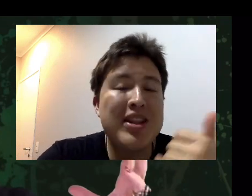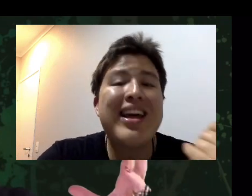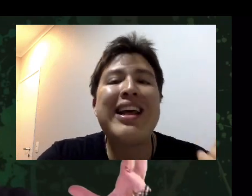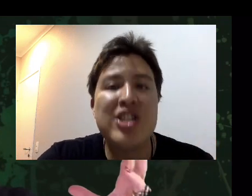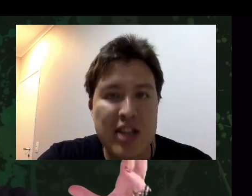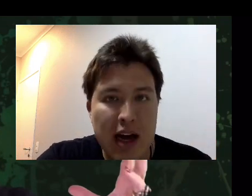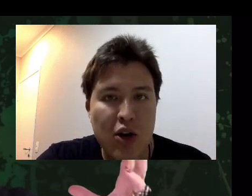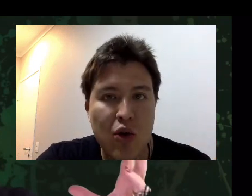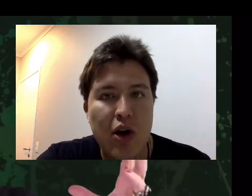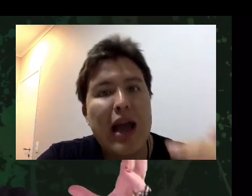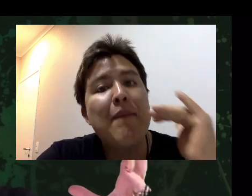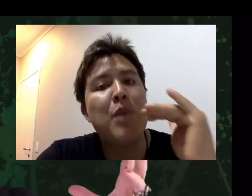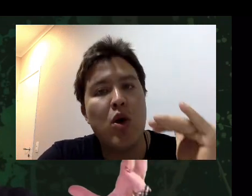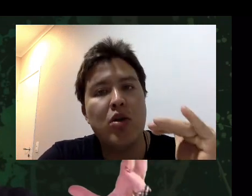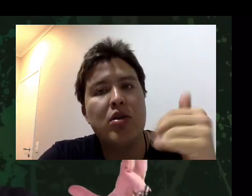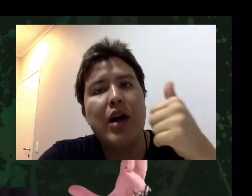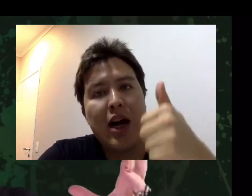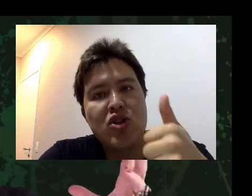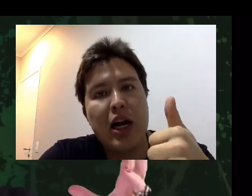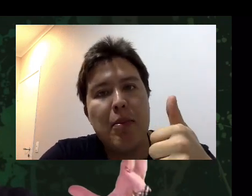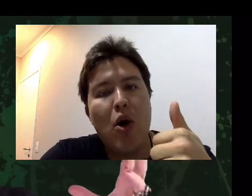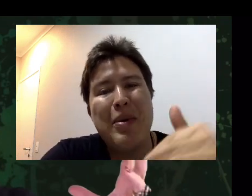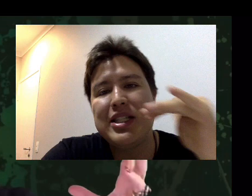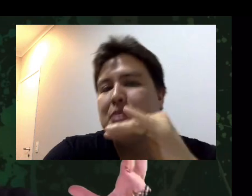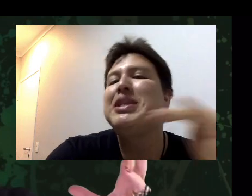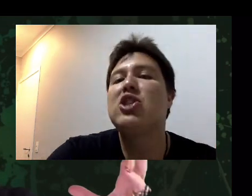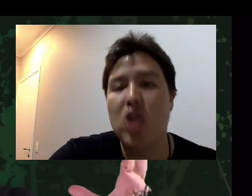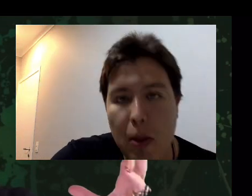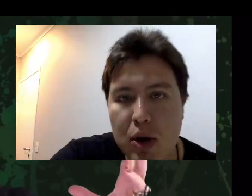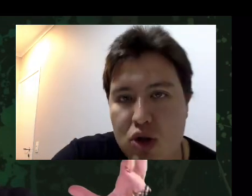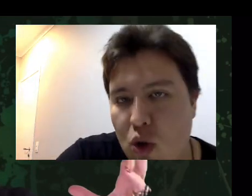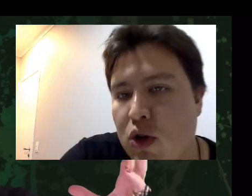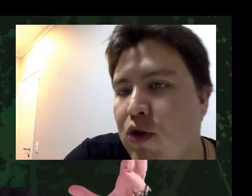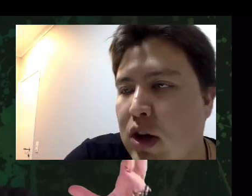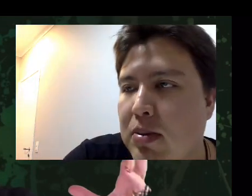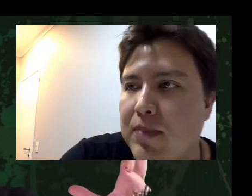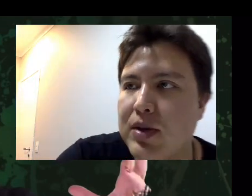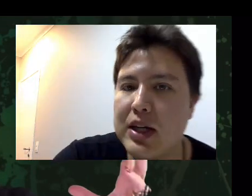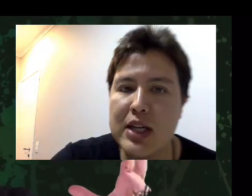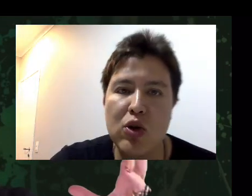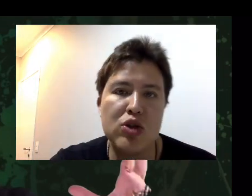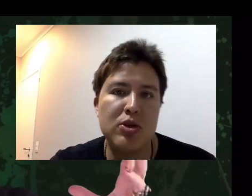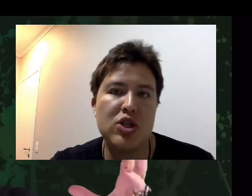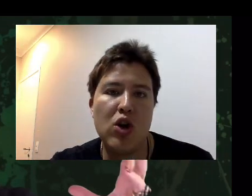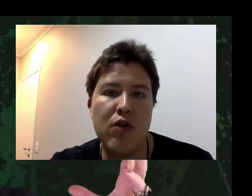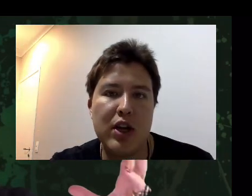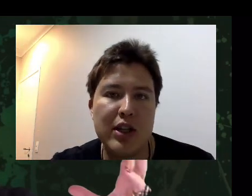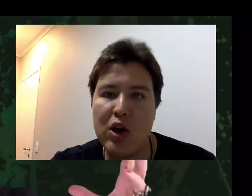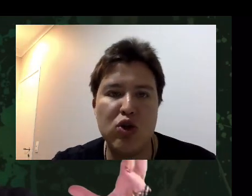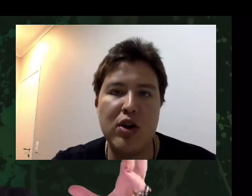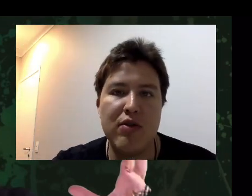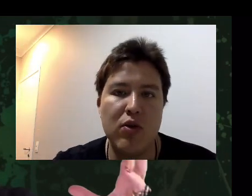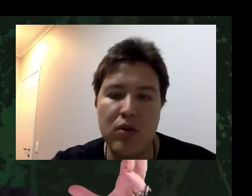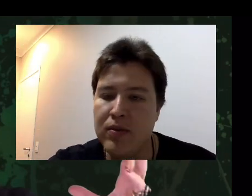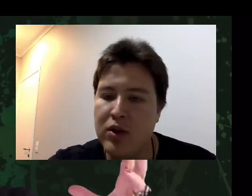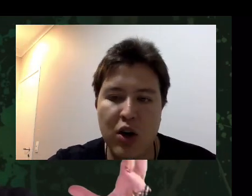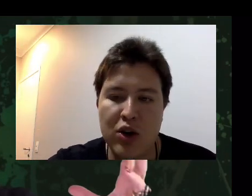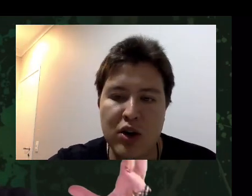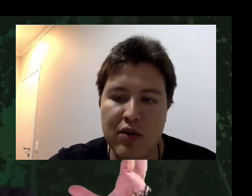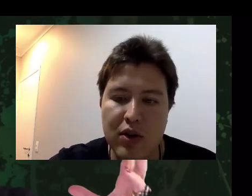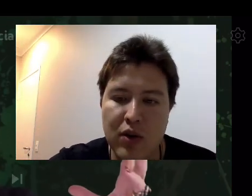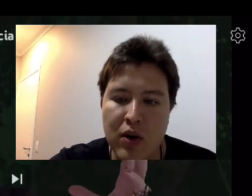no filme de Hereditário, é bom. Acho que ele é bom. Mas é Midsommar, o segundo filme, que saiu em 2019, está em outro nível.